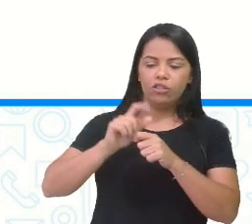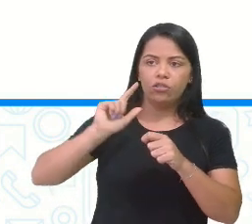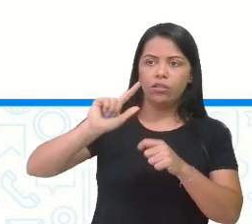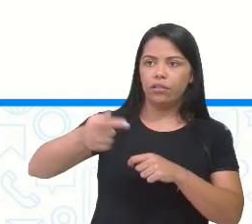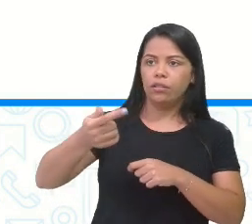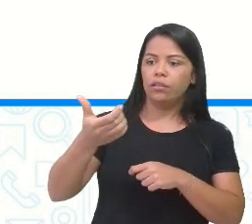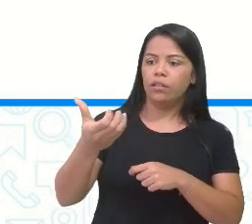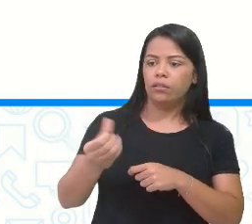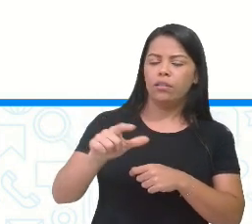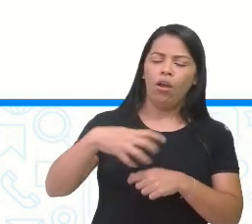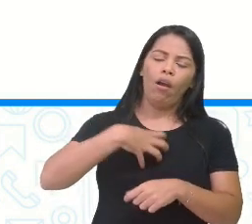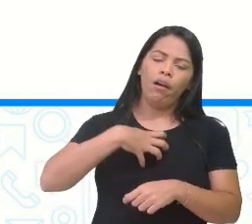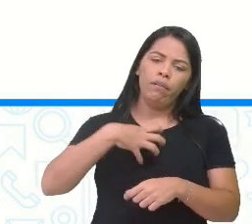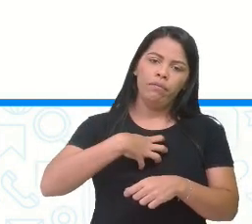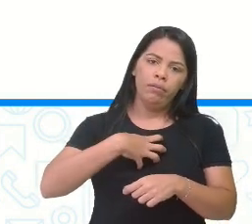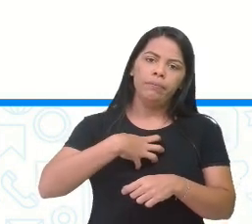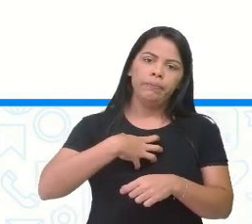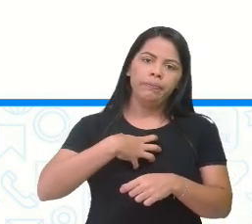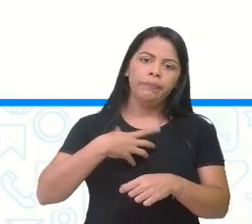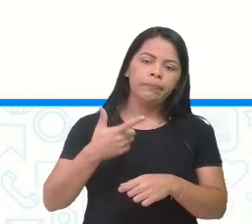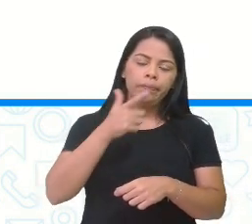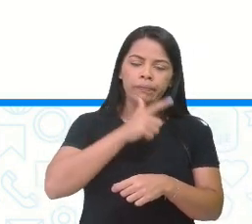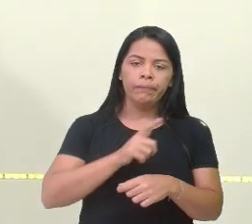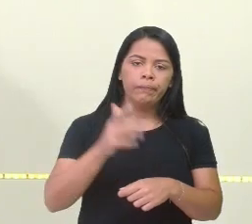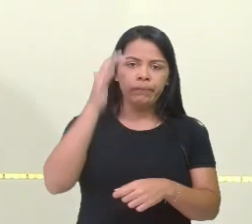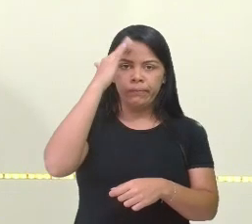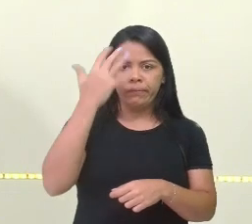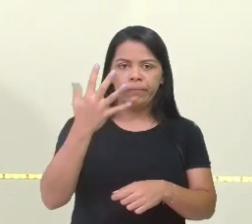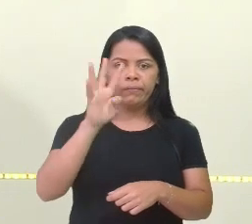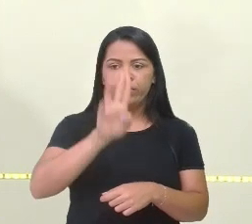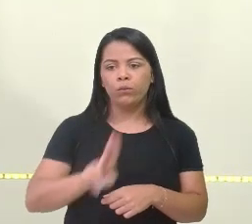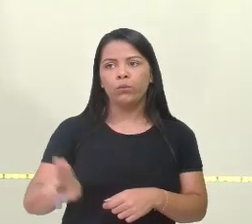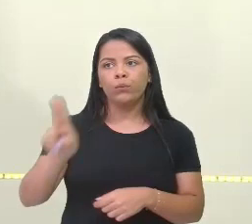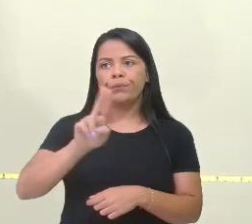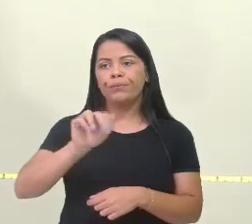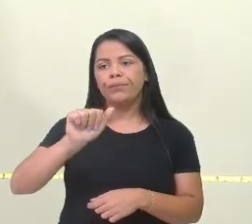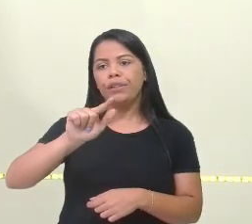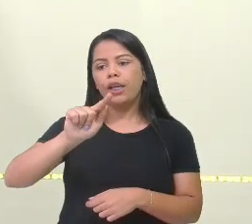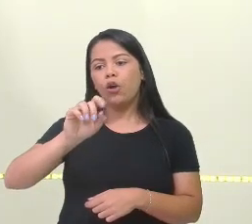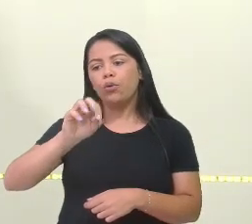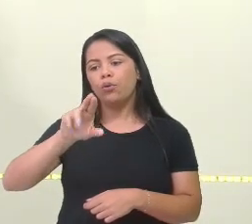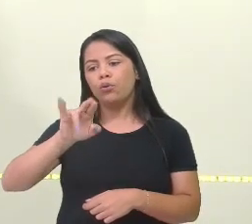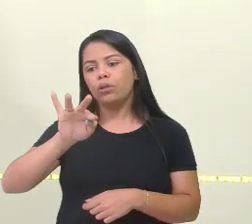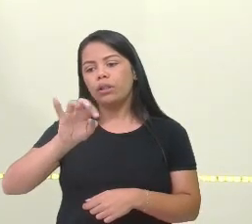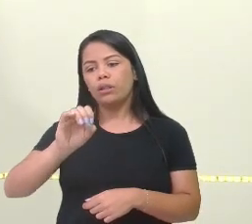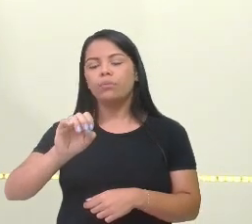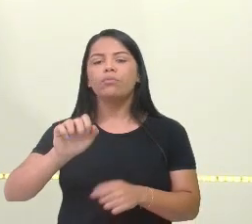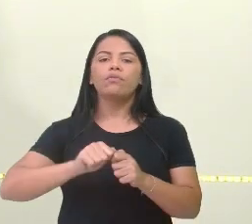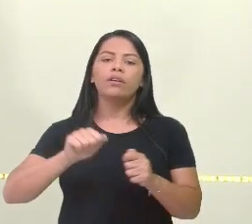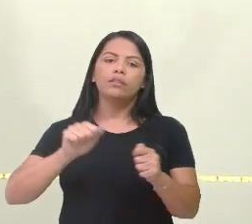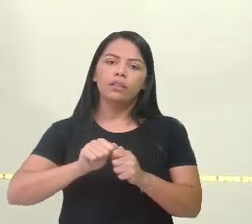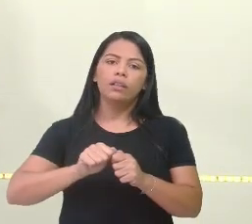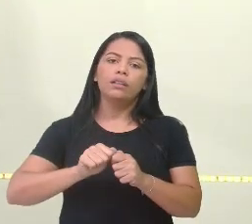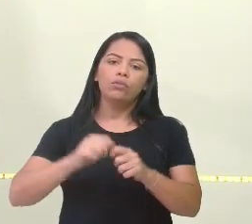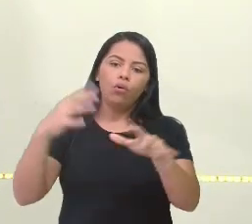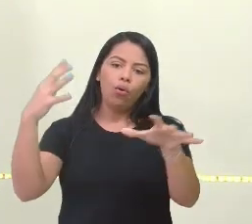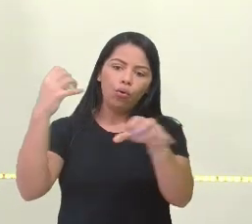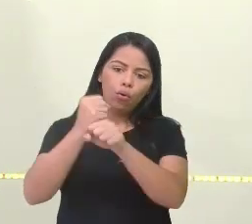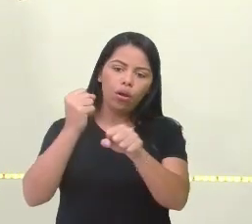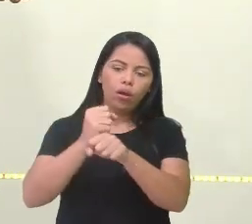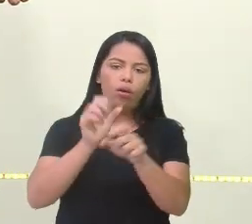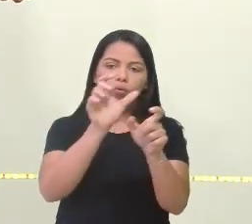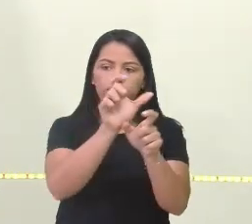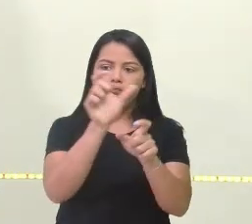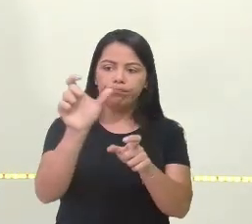Essa é uma forma de resolver esse problema, né? Através do algoritmo, armando ali a continha, utilizando o sinal da